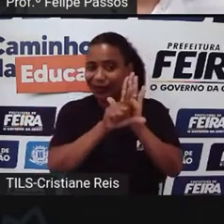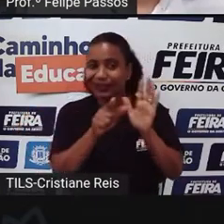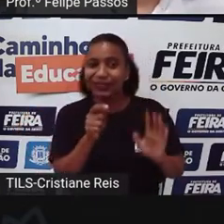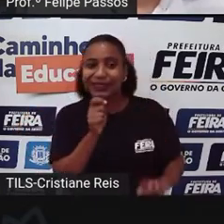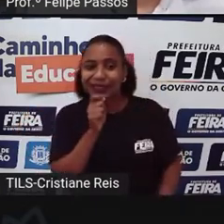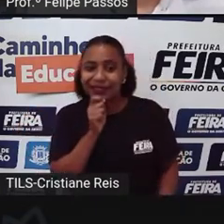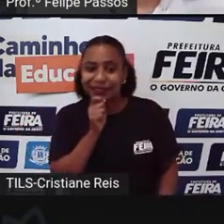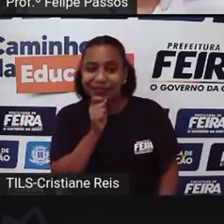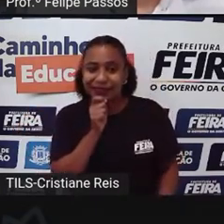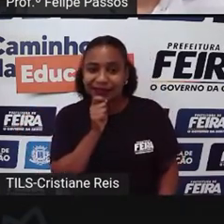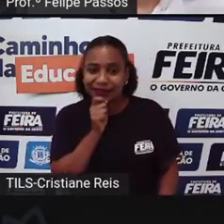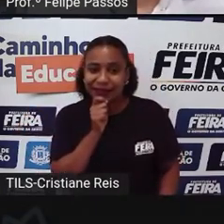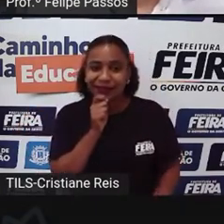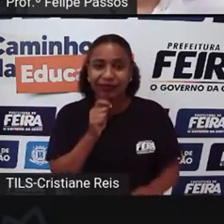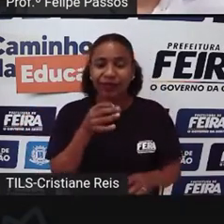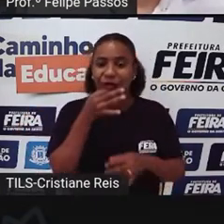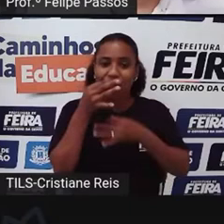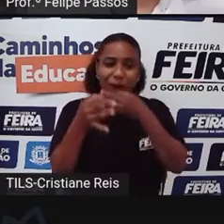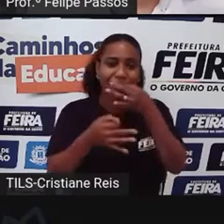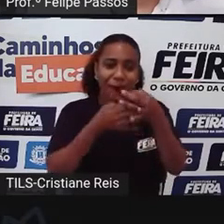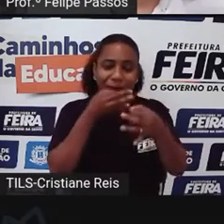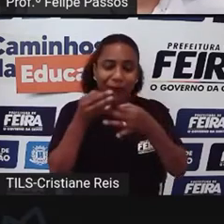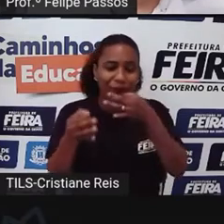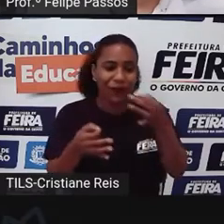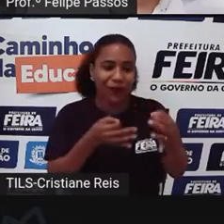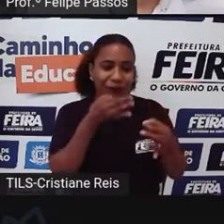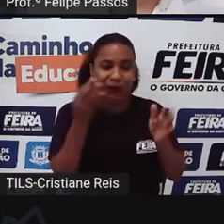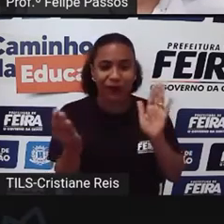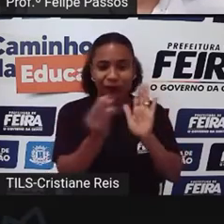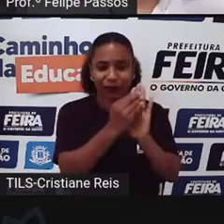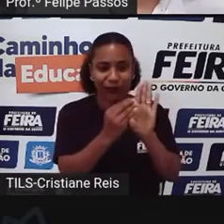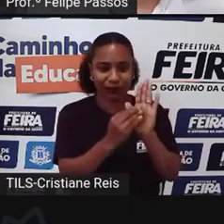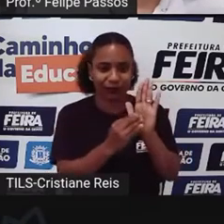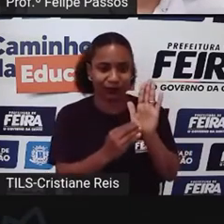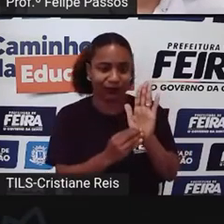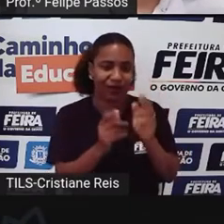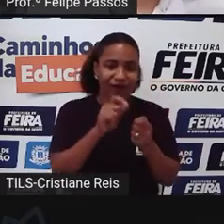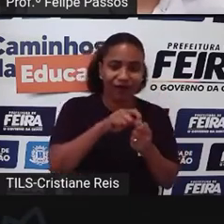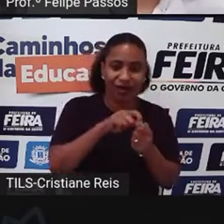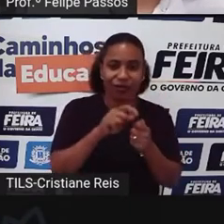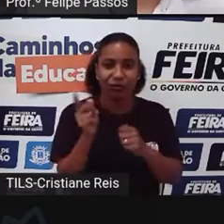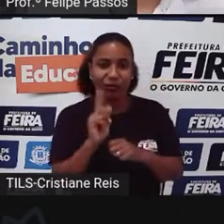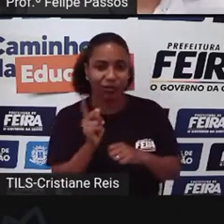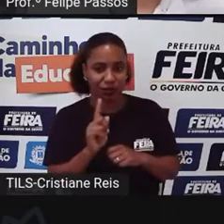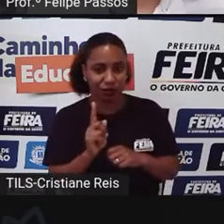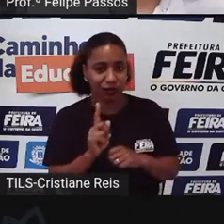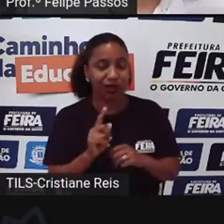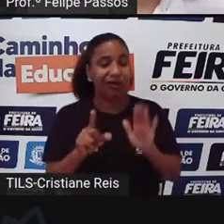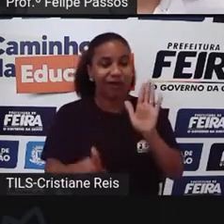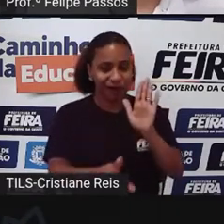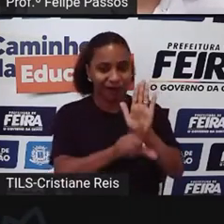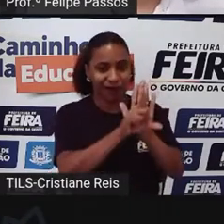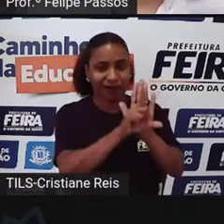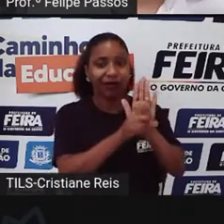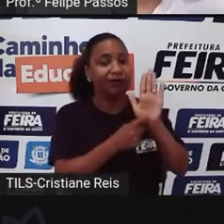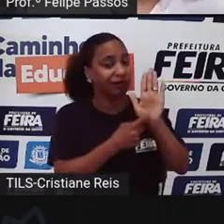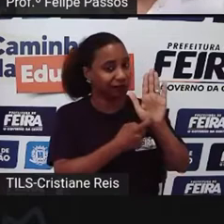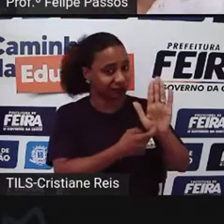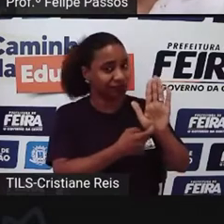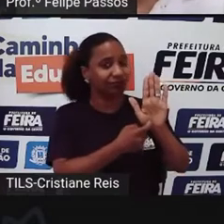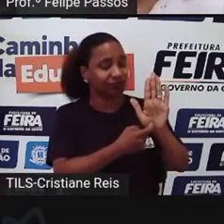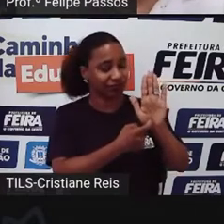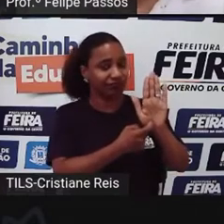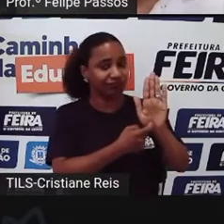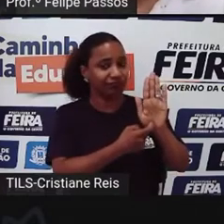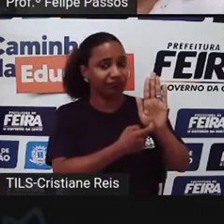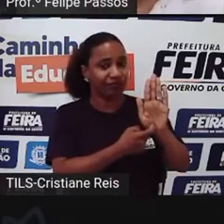opinião Ou uma questão De eu faço Ou eu não faço O que eu quero Agora é lei E o que foi